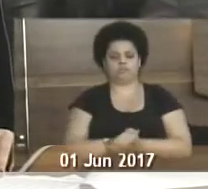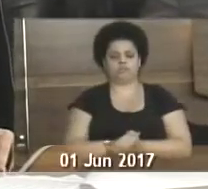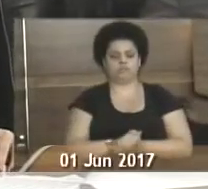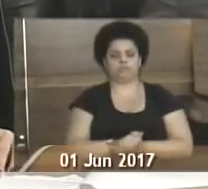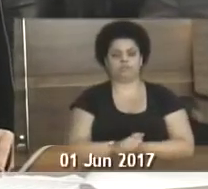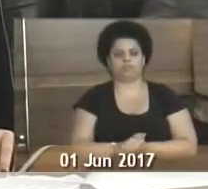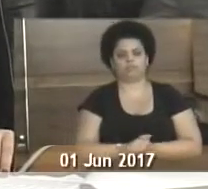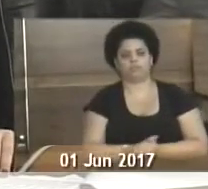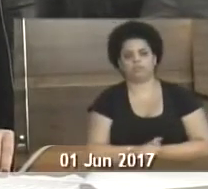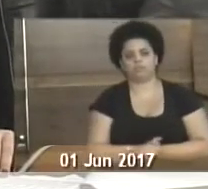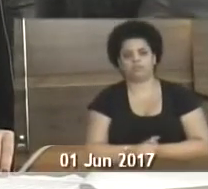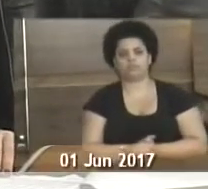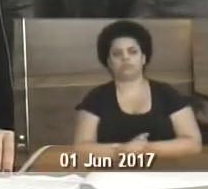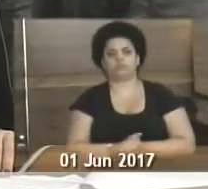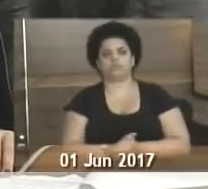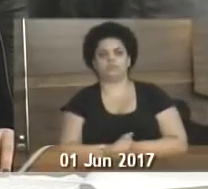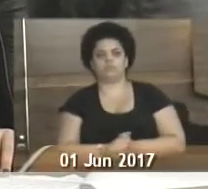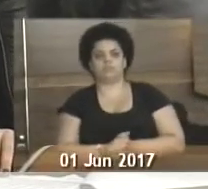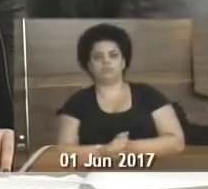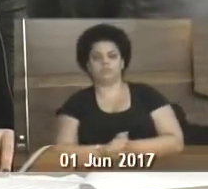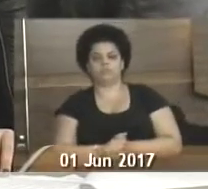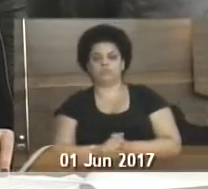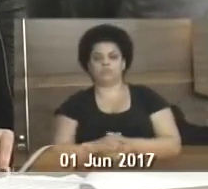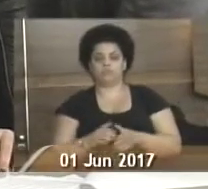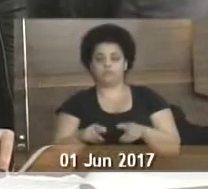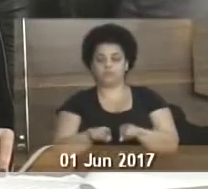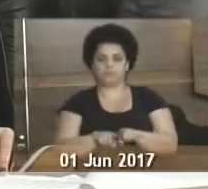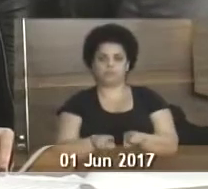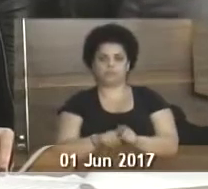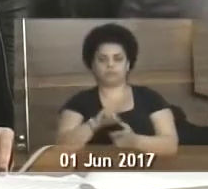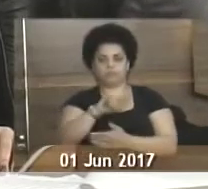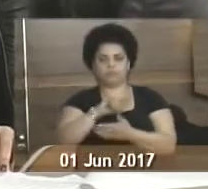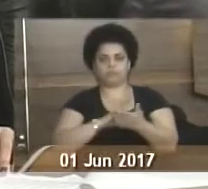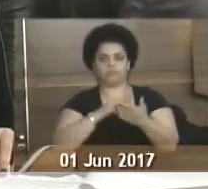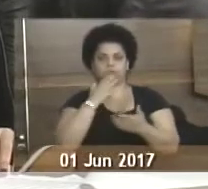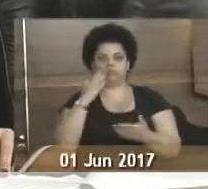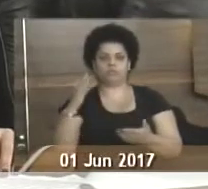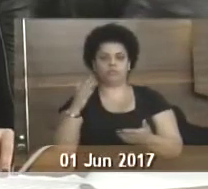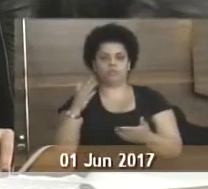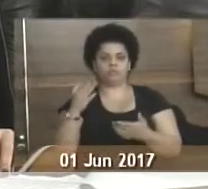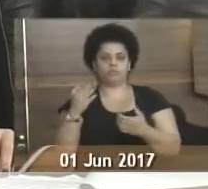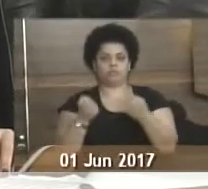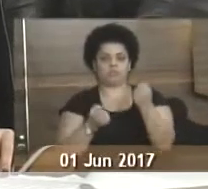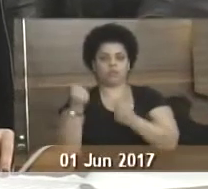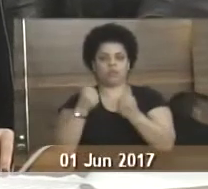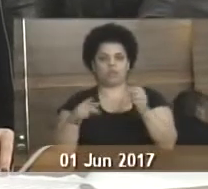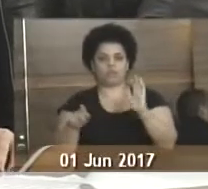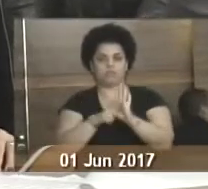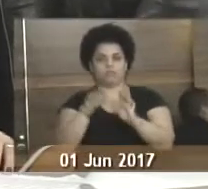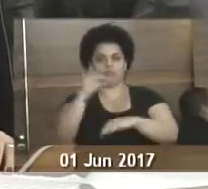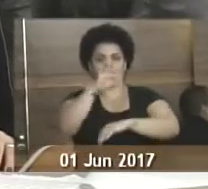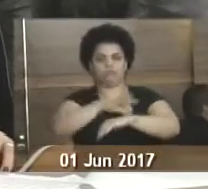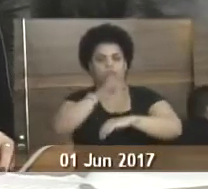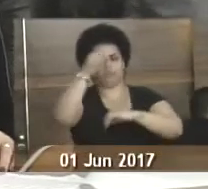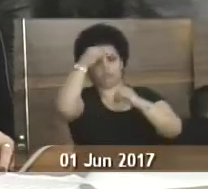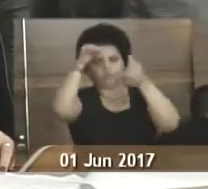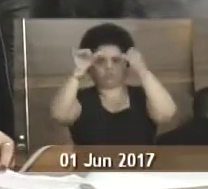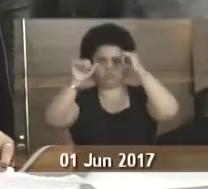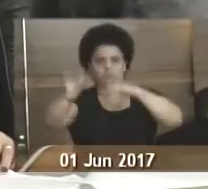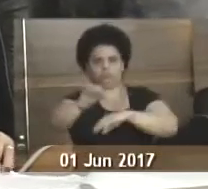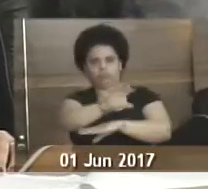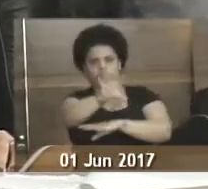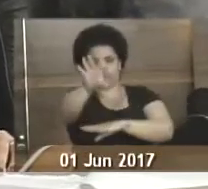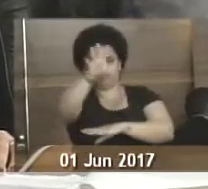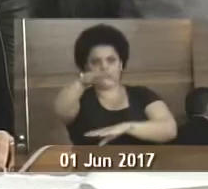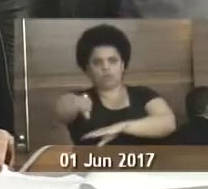1744, de 2017, indicando ao prefeito municipal a passagem do carro Fumacê na rua de Vinéia, bairro Japuíba.